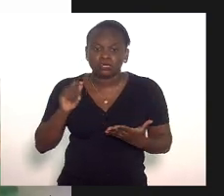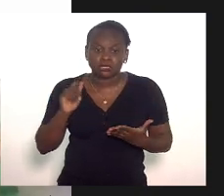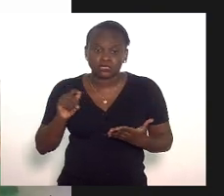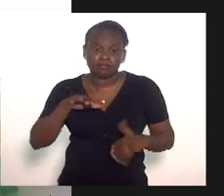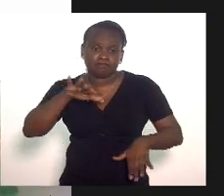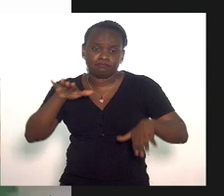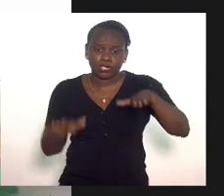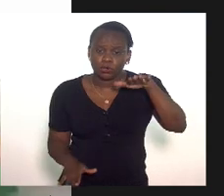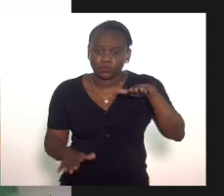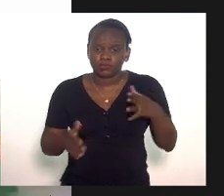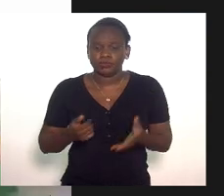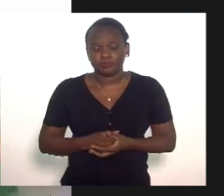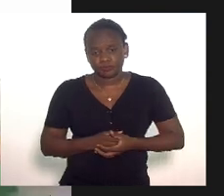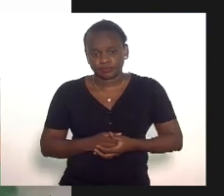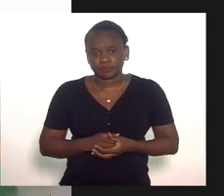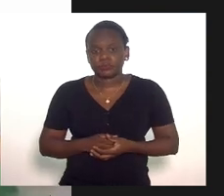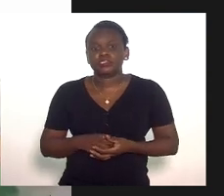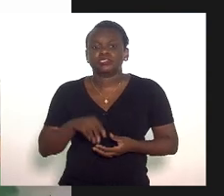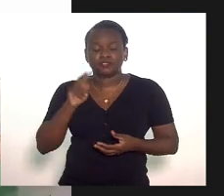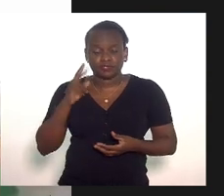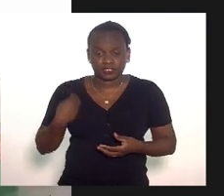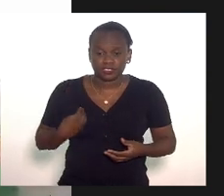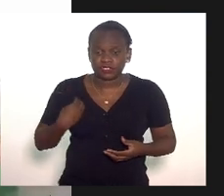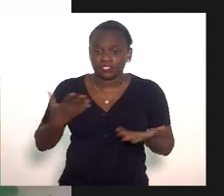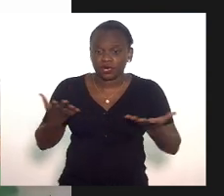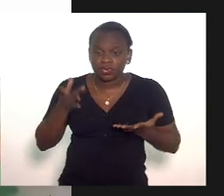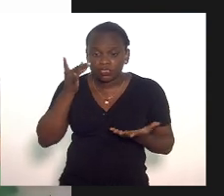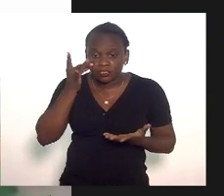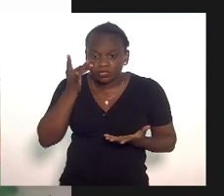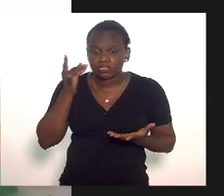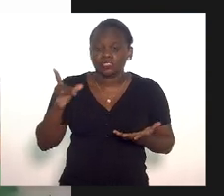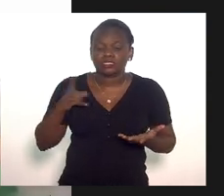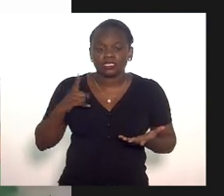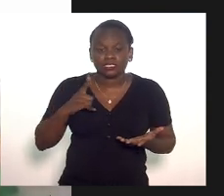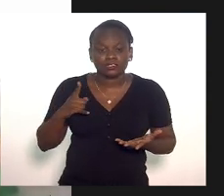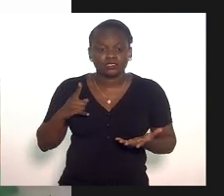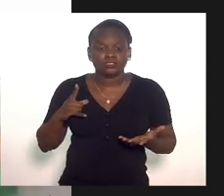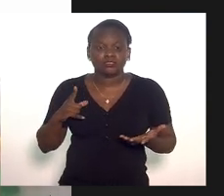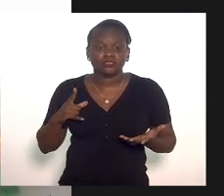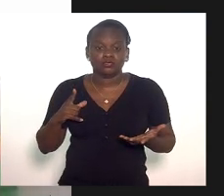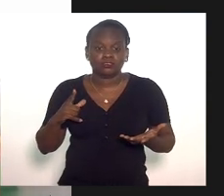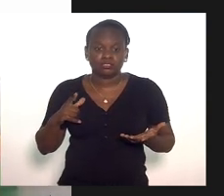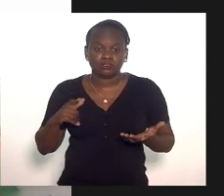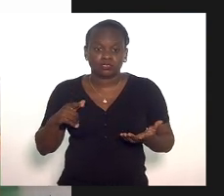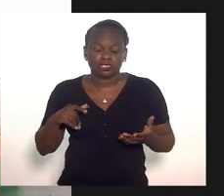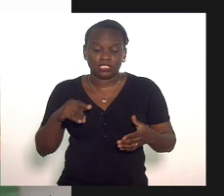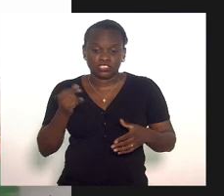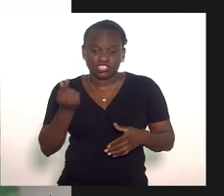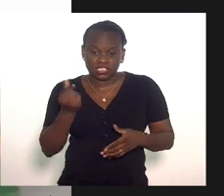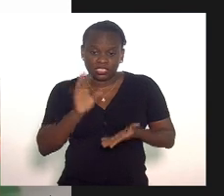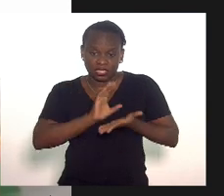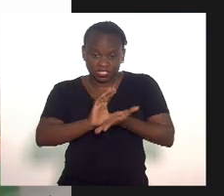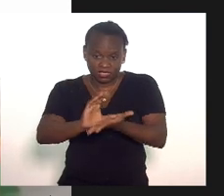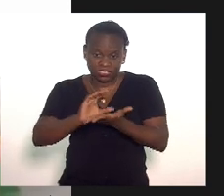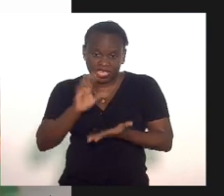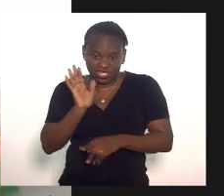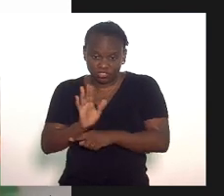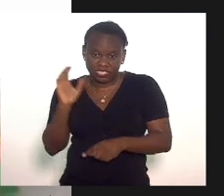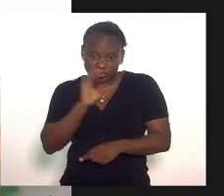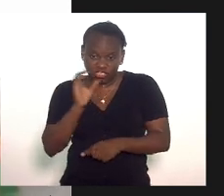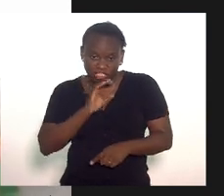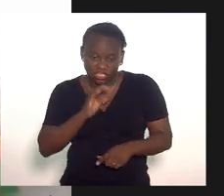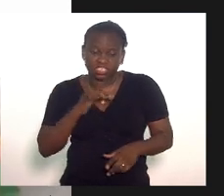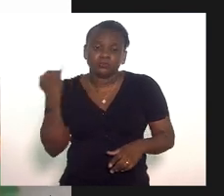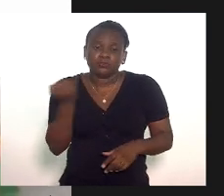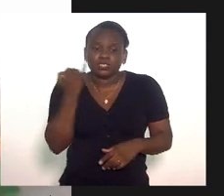as desigualdades sociais a gente está vivendo aí uma situação onde o auxílio emergencial tão importante e